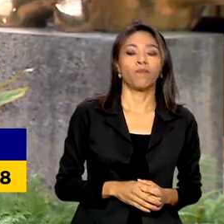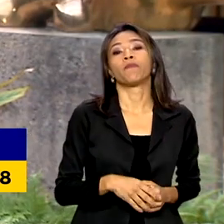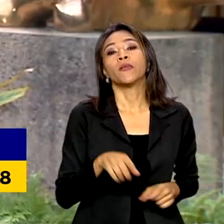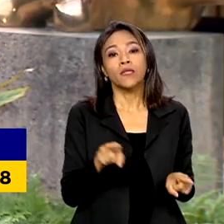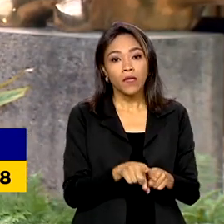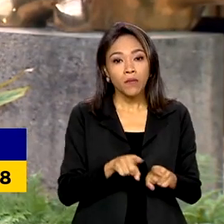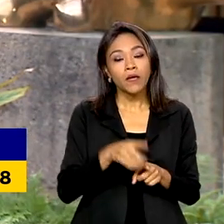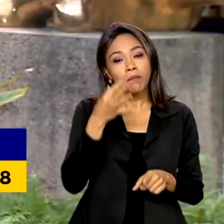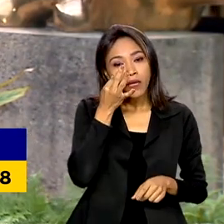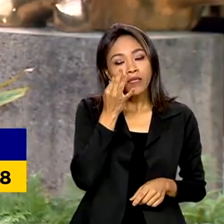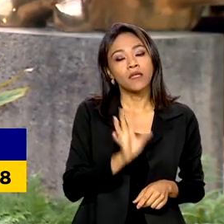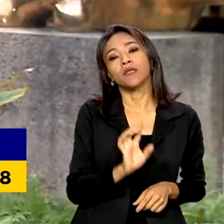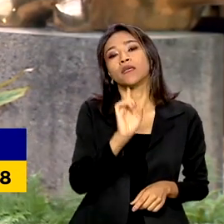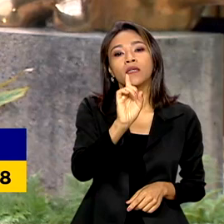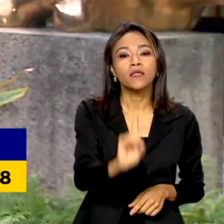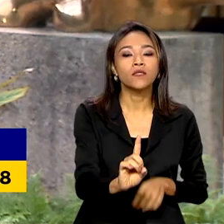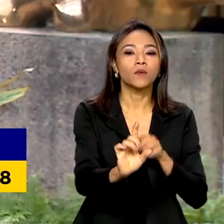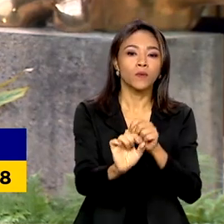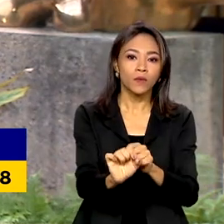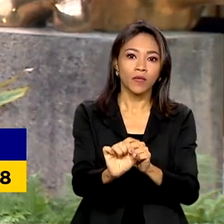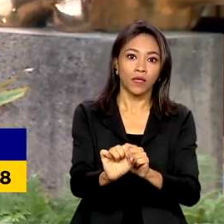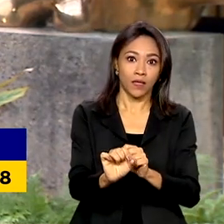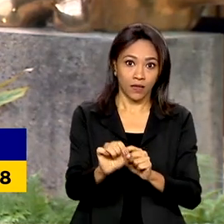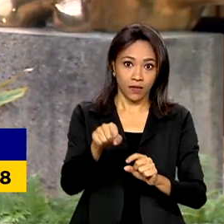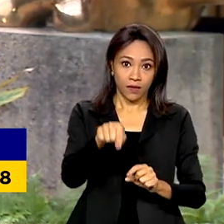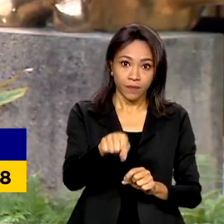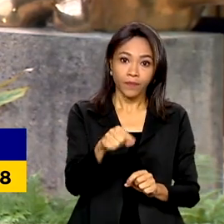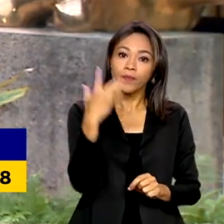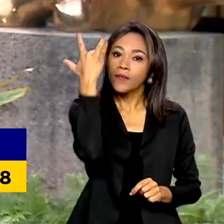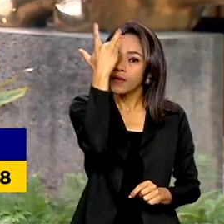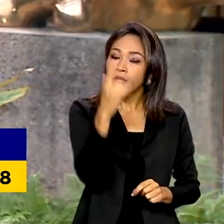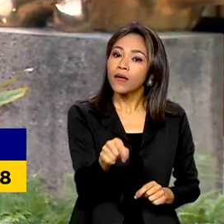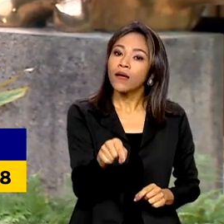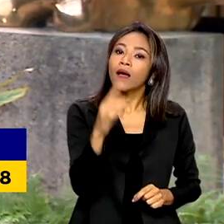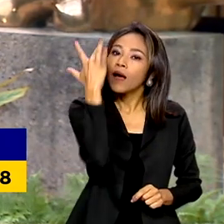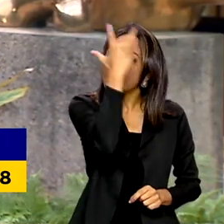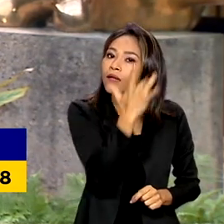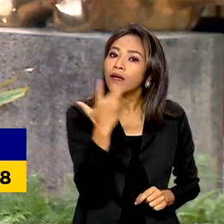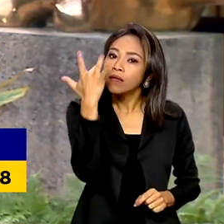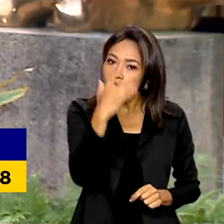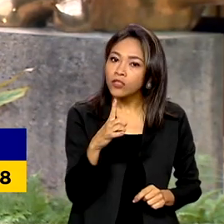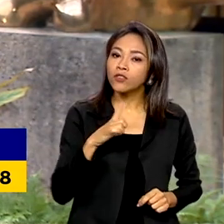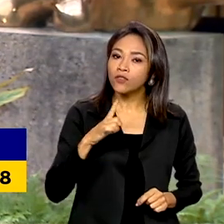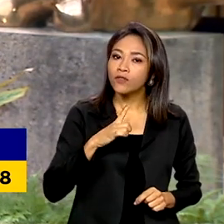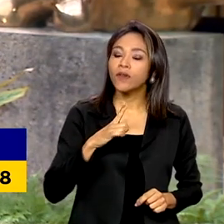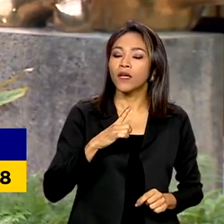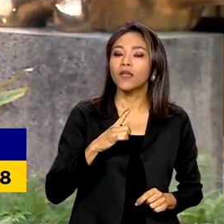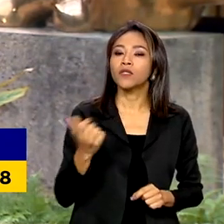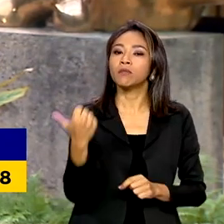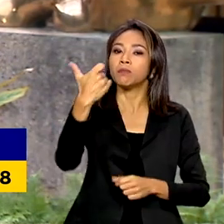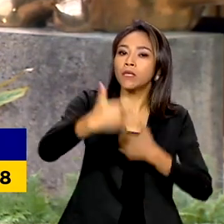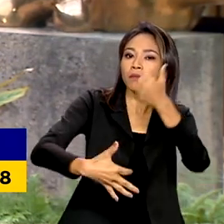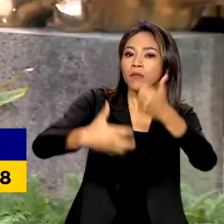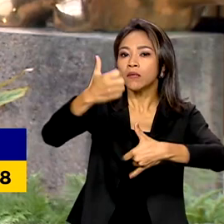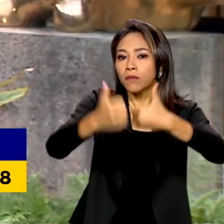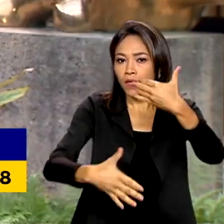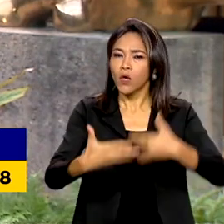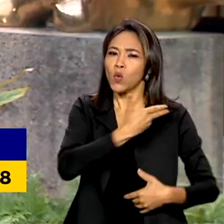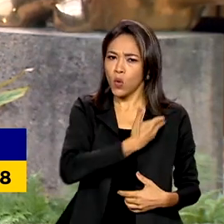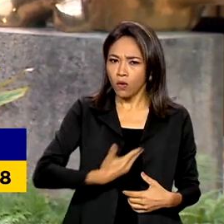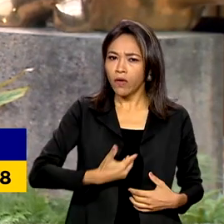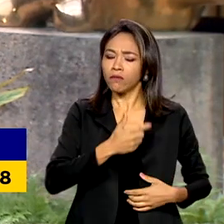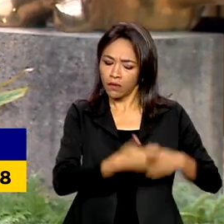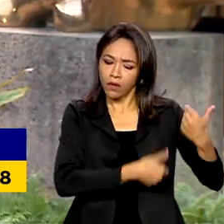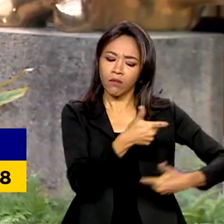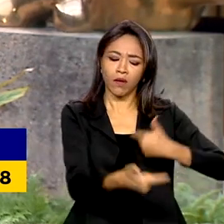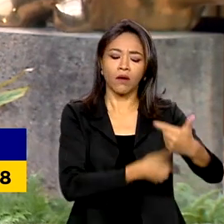presente na fala do ministro da Fazenda, Fernando Haddad, aqui no Itamaraty. Segundo Haddad, o governo está trabalhando